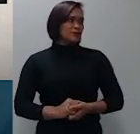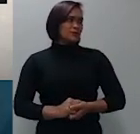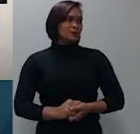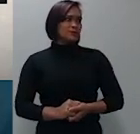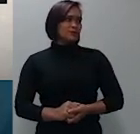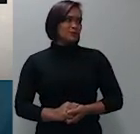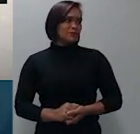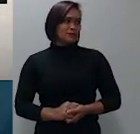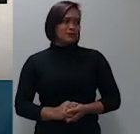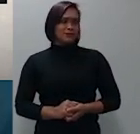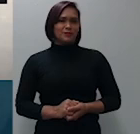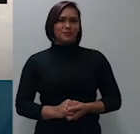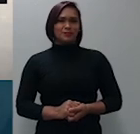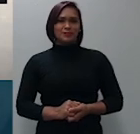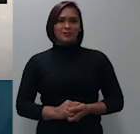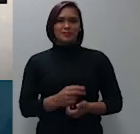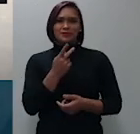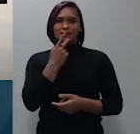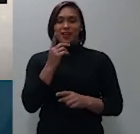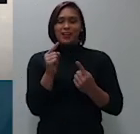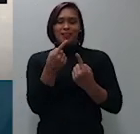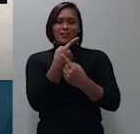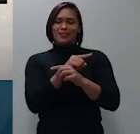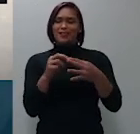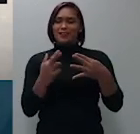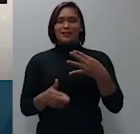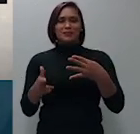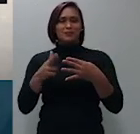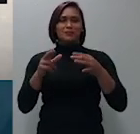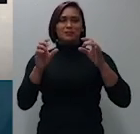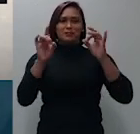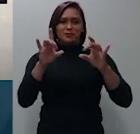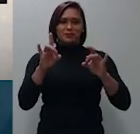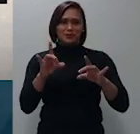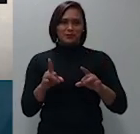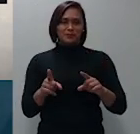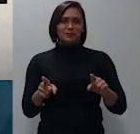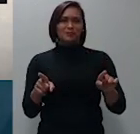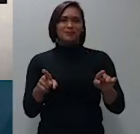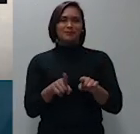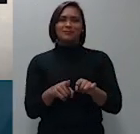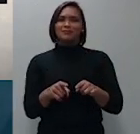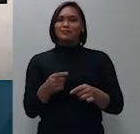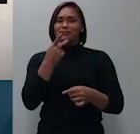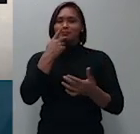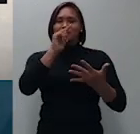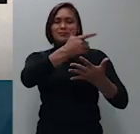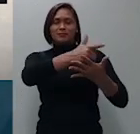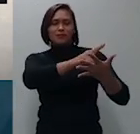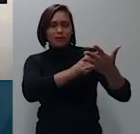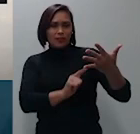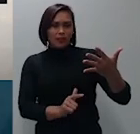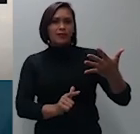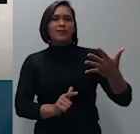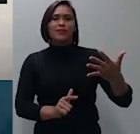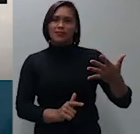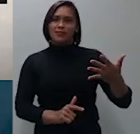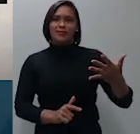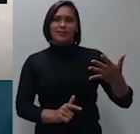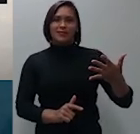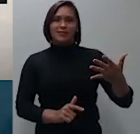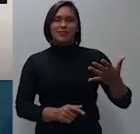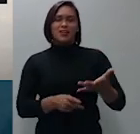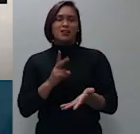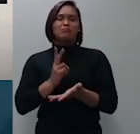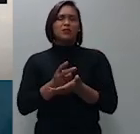interpõe recurso especial por violação aos artigos que alistam sustentando que cabe